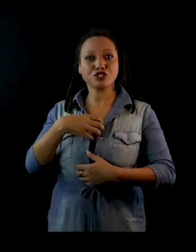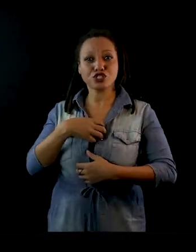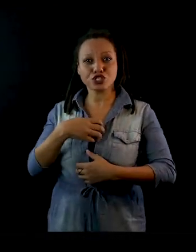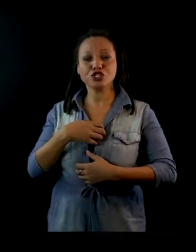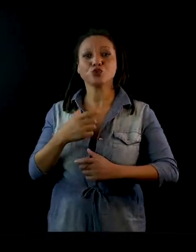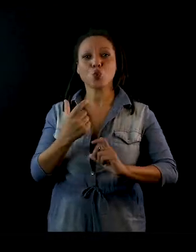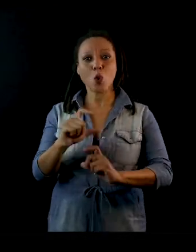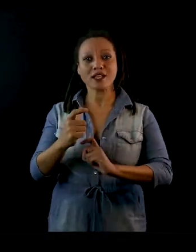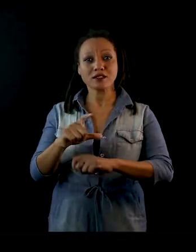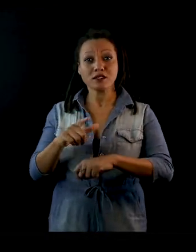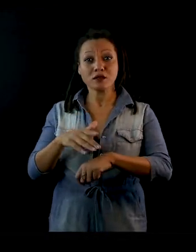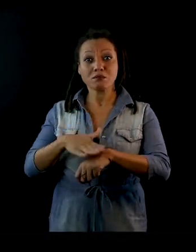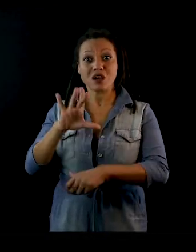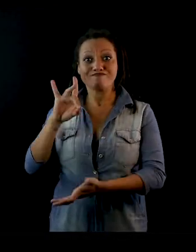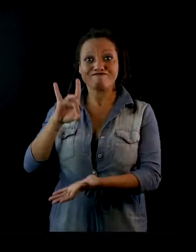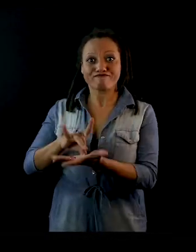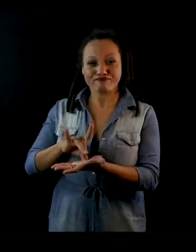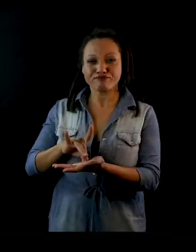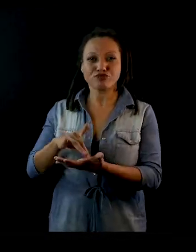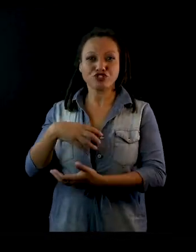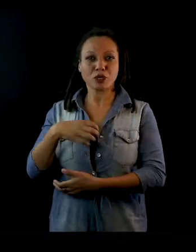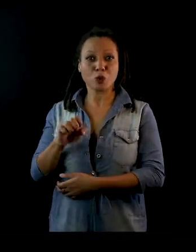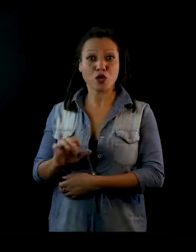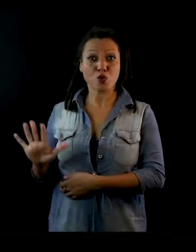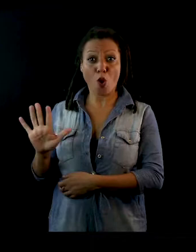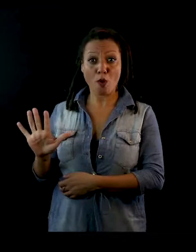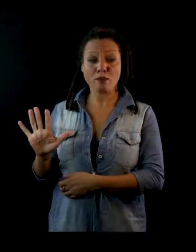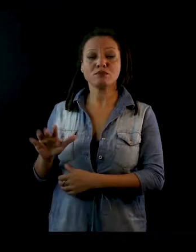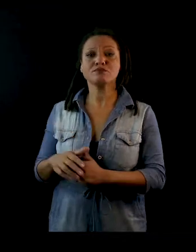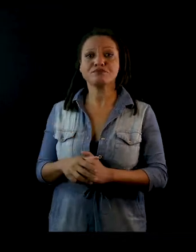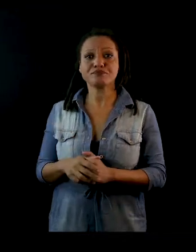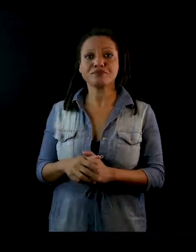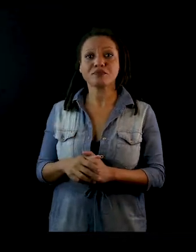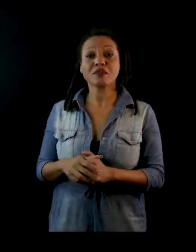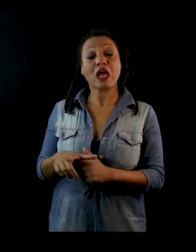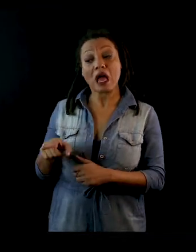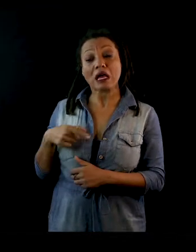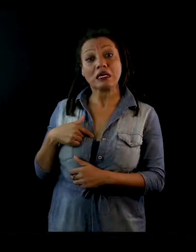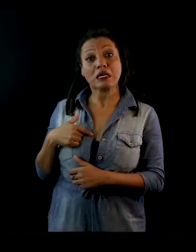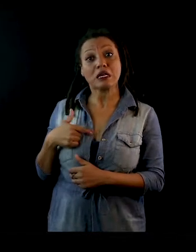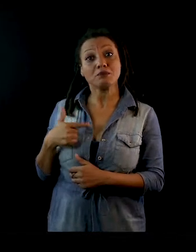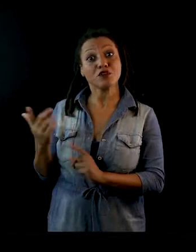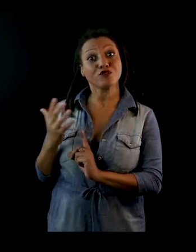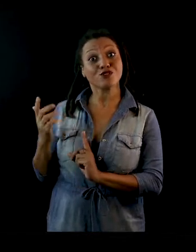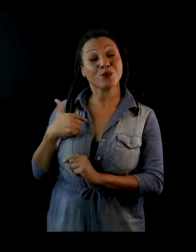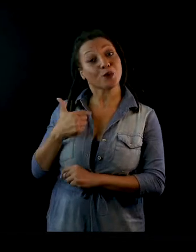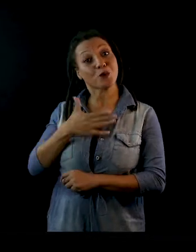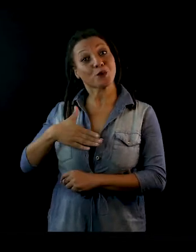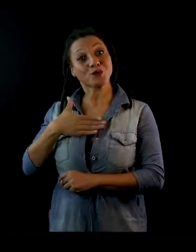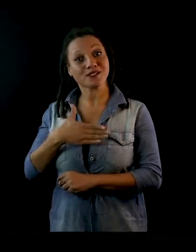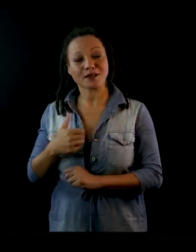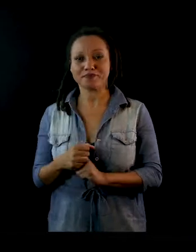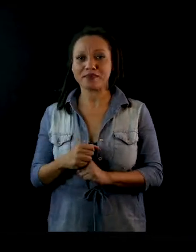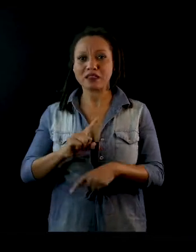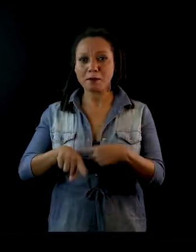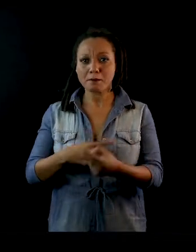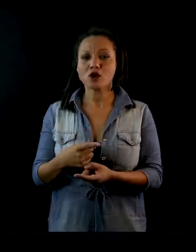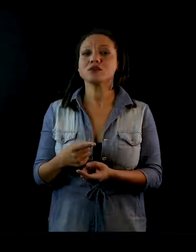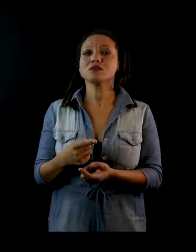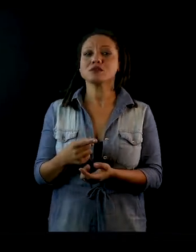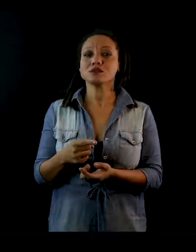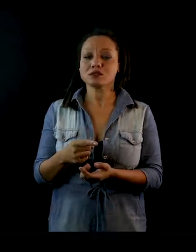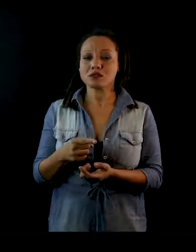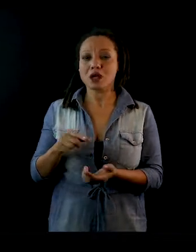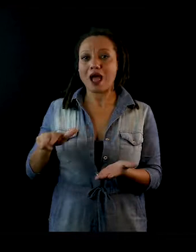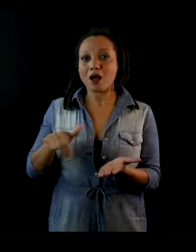realistas e quadrinho europeu. E a partir dele eu tomei um certo gosto, quando eu comecei a querer trabalhar com aquarela foi Alex